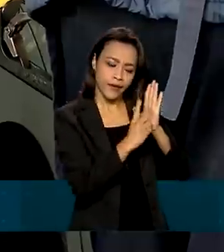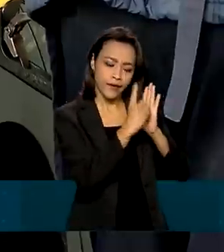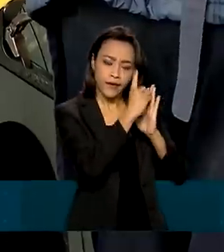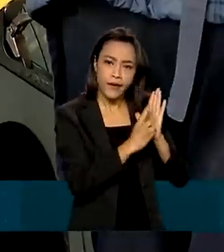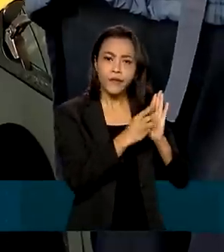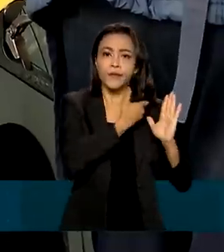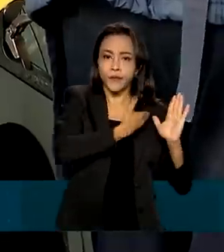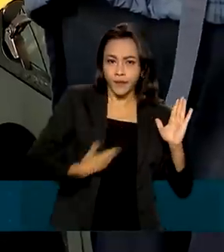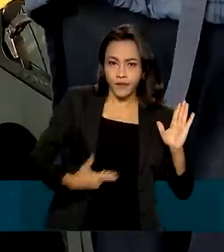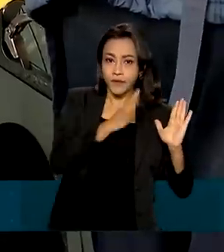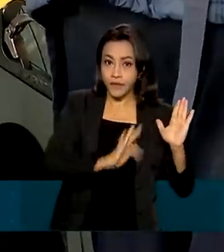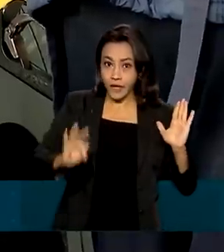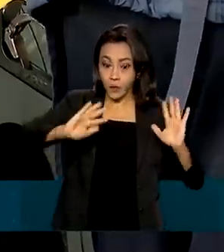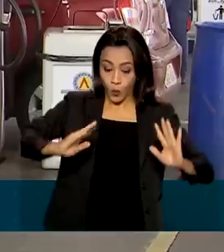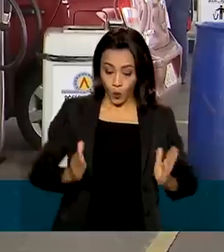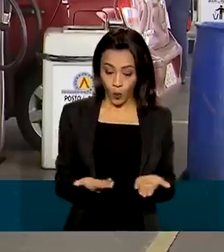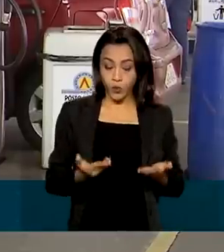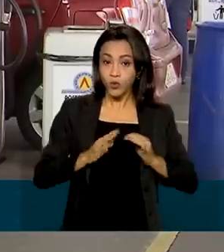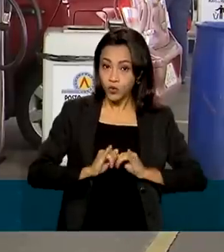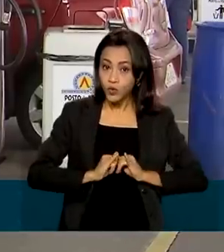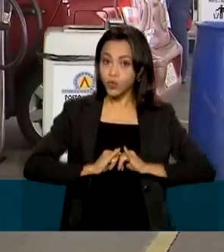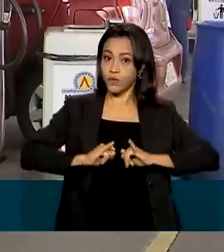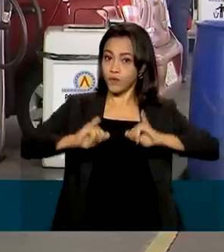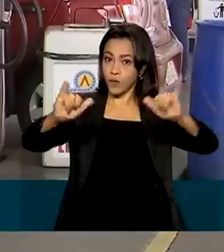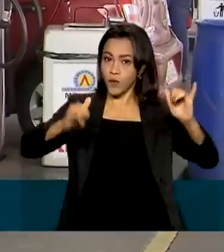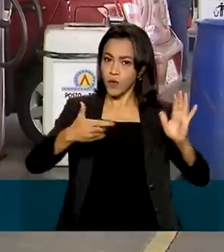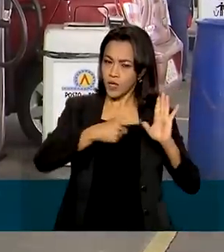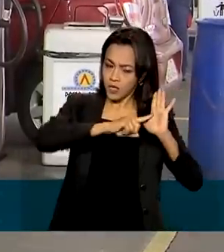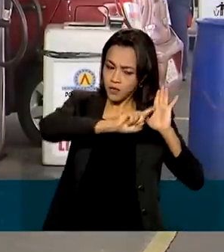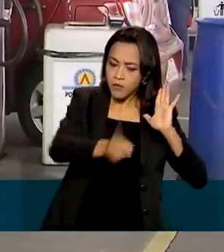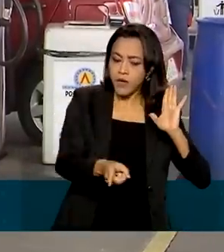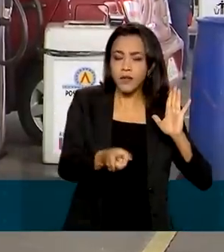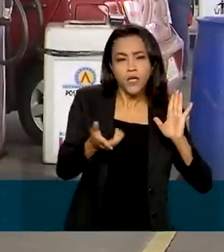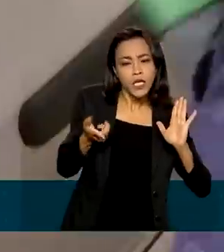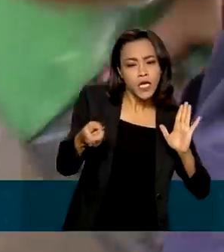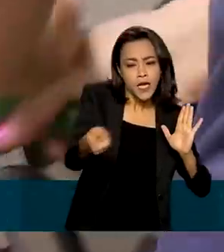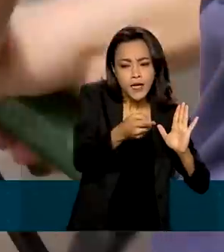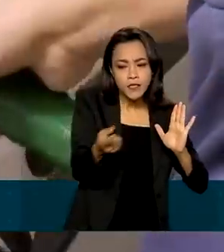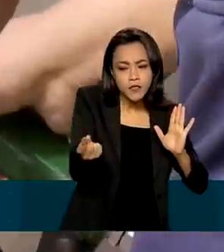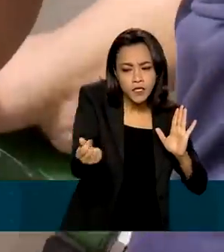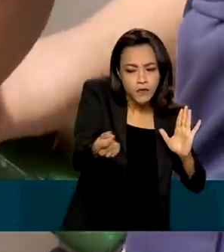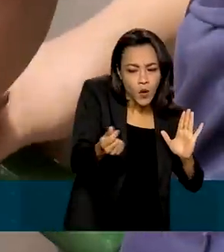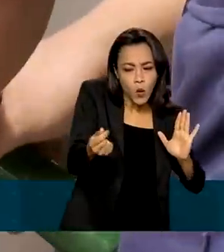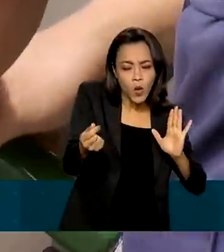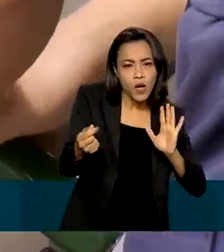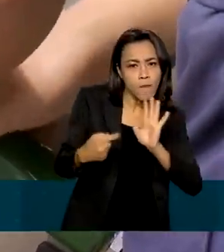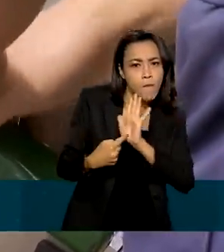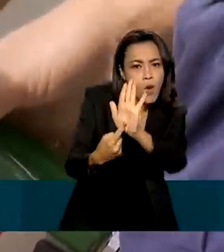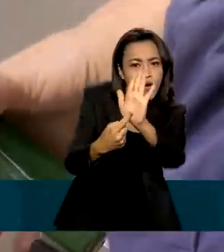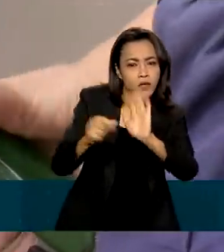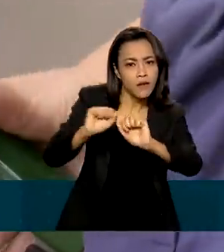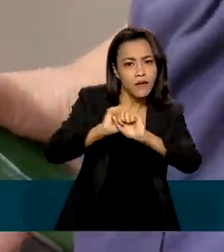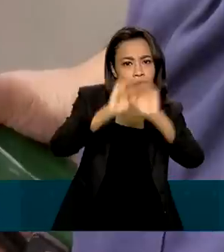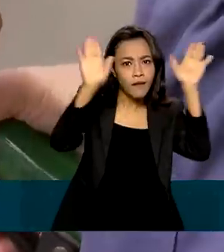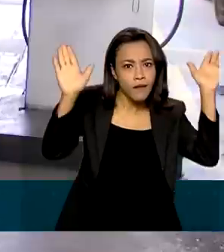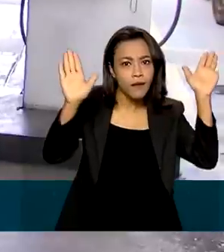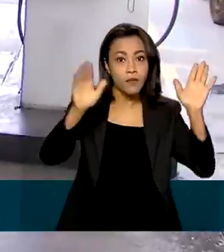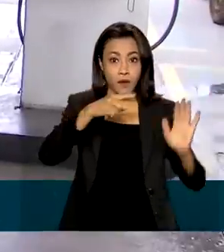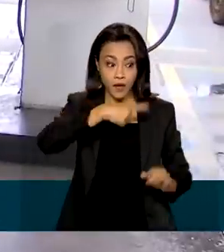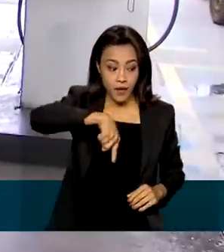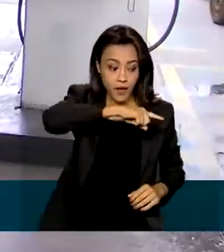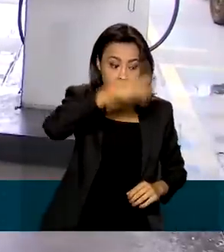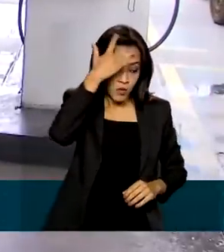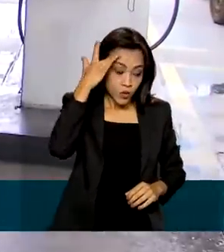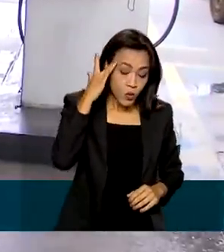publicado hoje, que determina que esses preços sejam mostrados de forma correta, clara e legível para que os